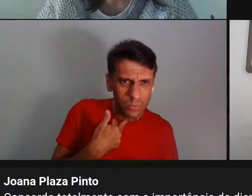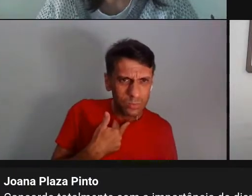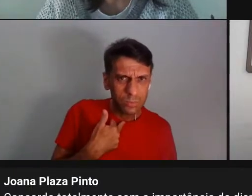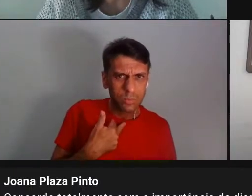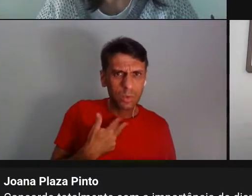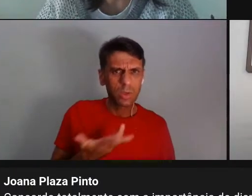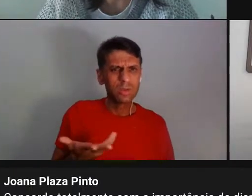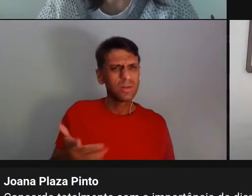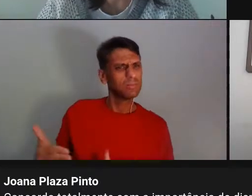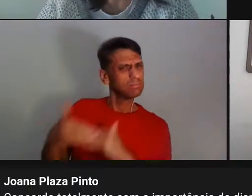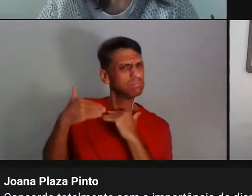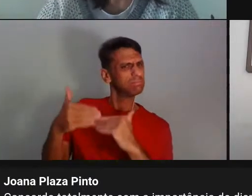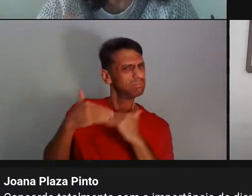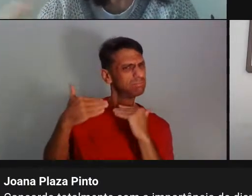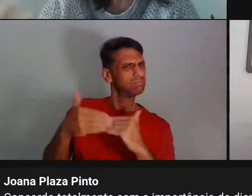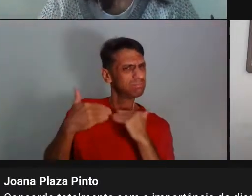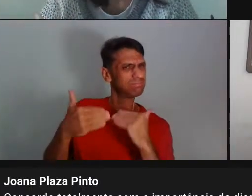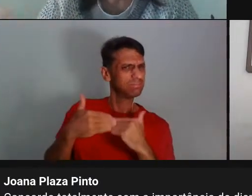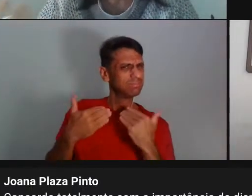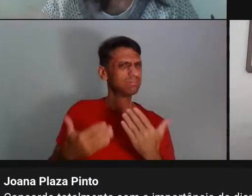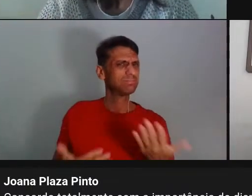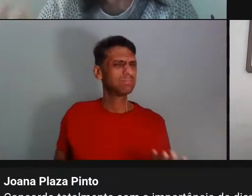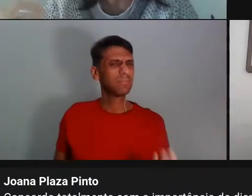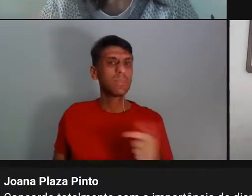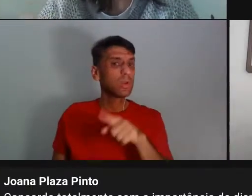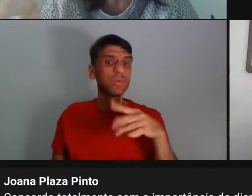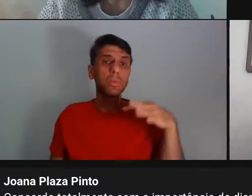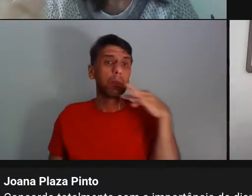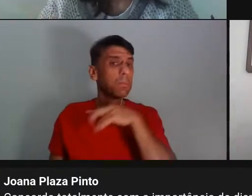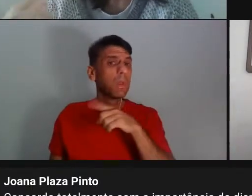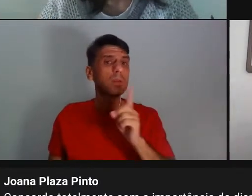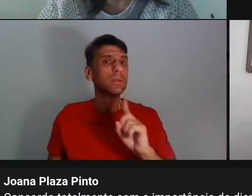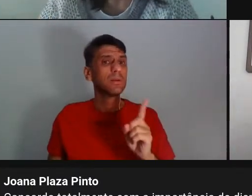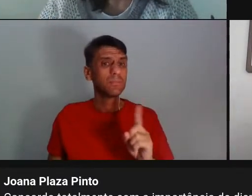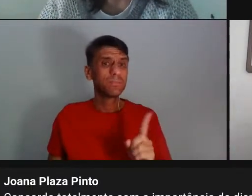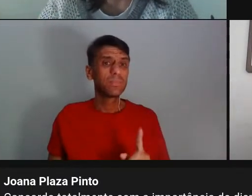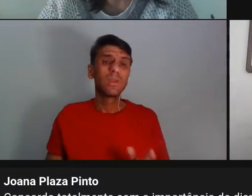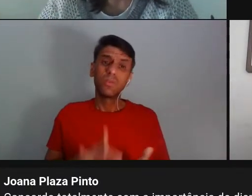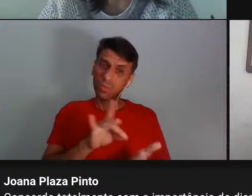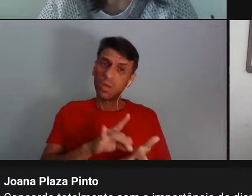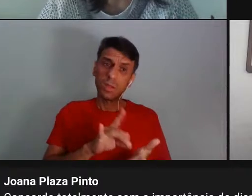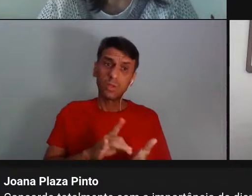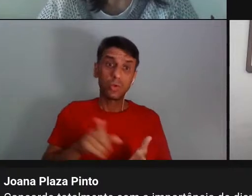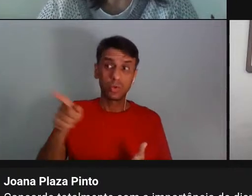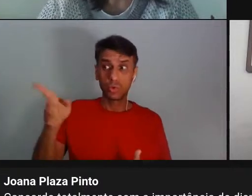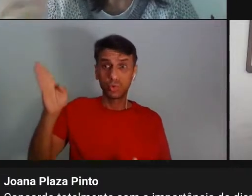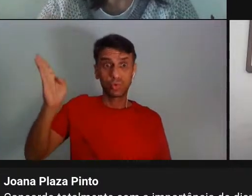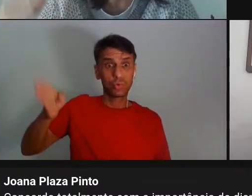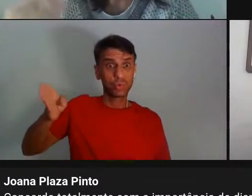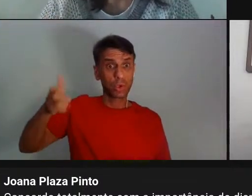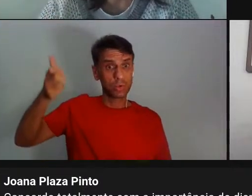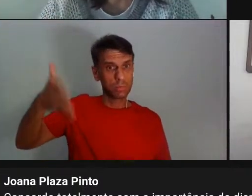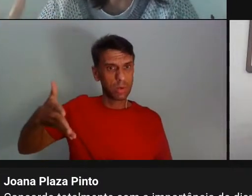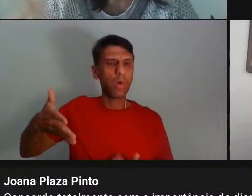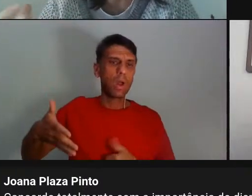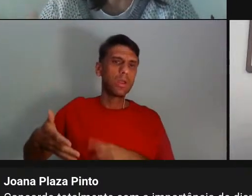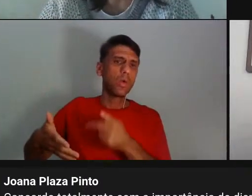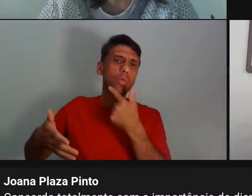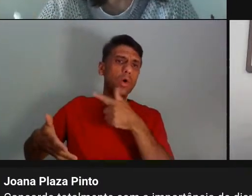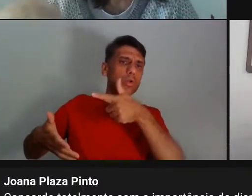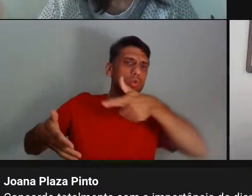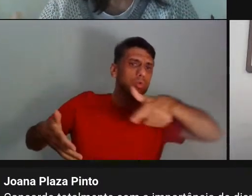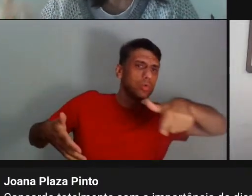né, e a gente não percebe que é isso que a gente faz, que a gente é formado,